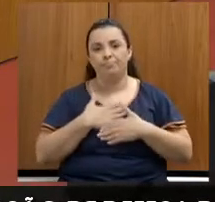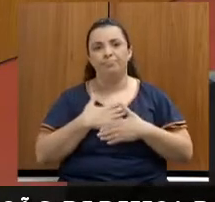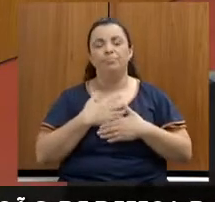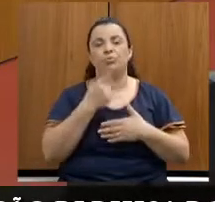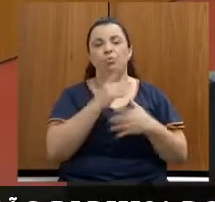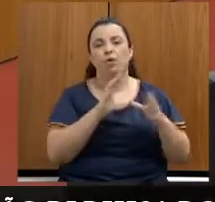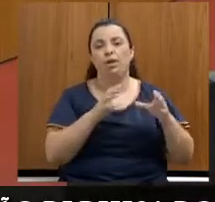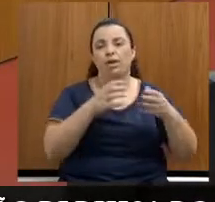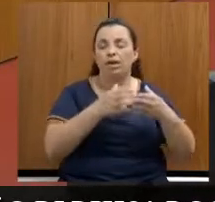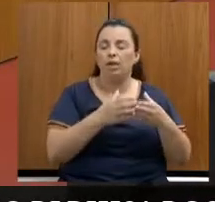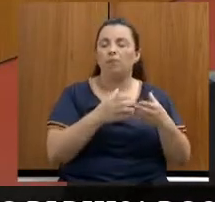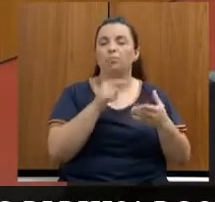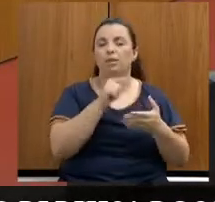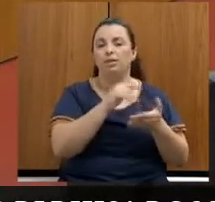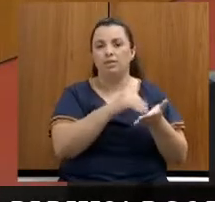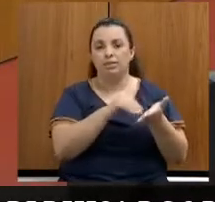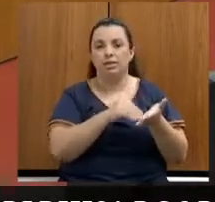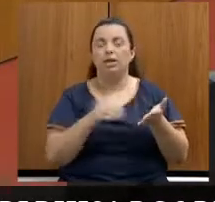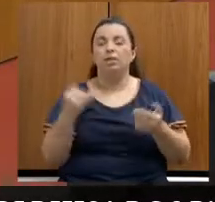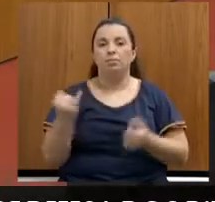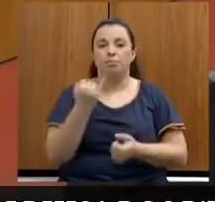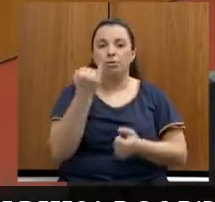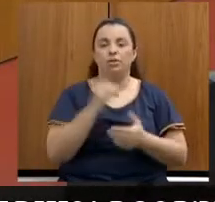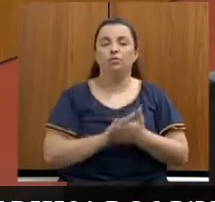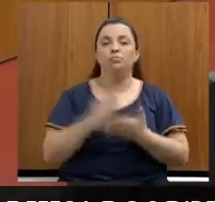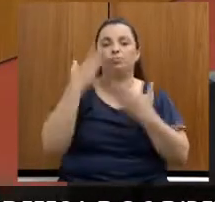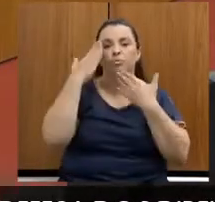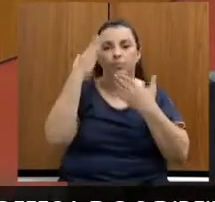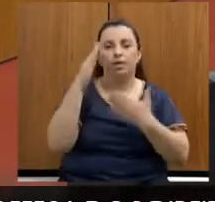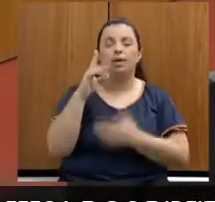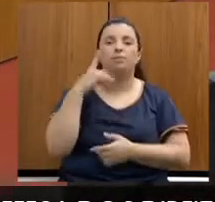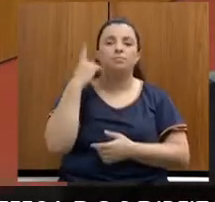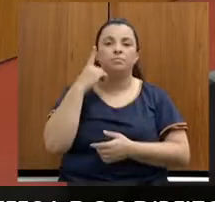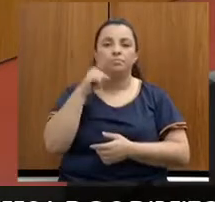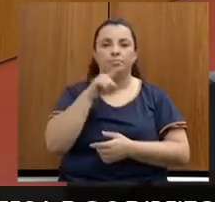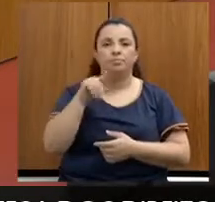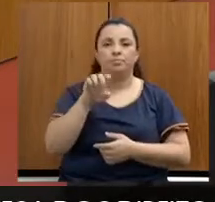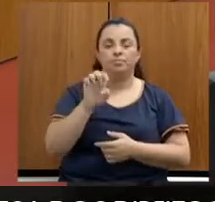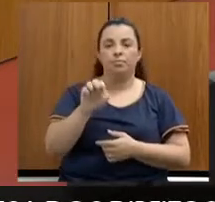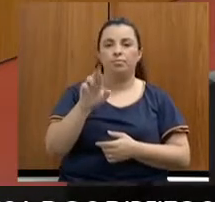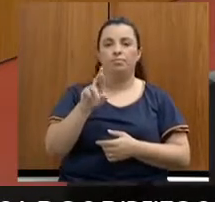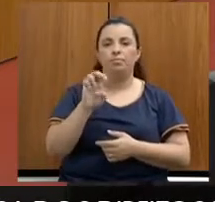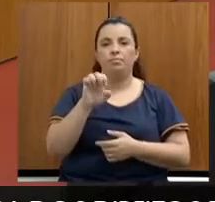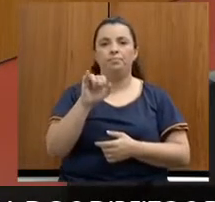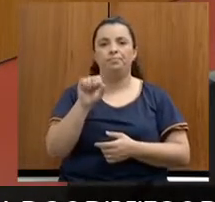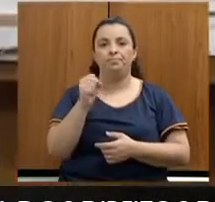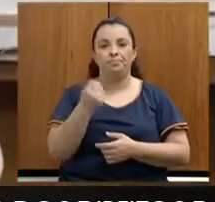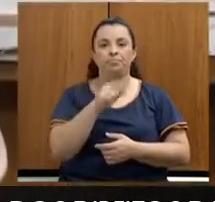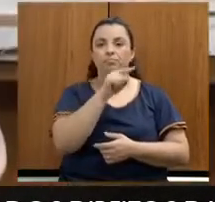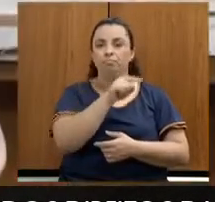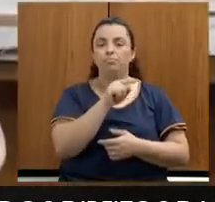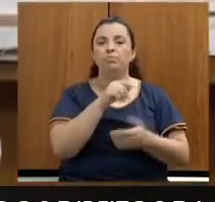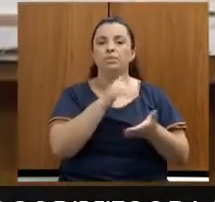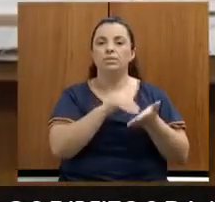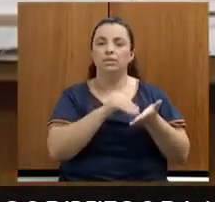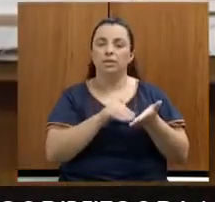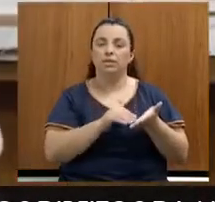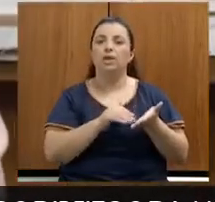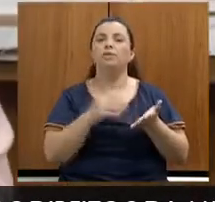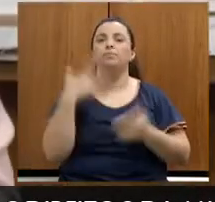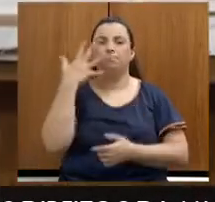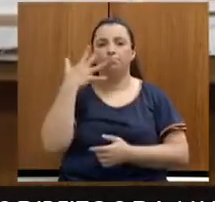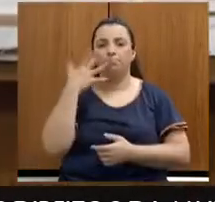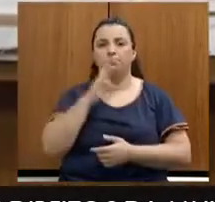a essa pasta tão importante. Muito obrigado, deputado Zé Reis. Com a palavra, a secretária Elisabeth Jucá. Obrigada,